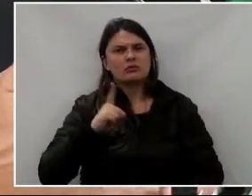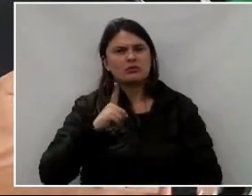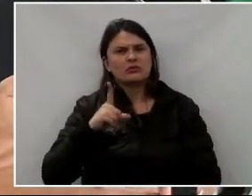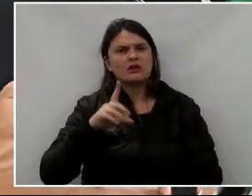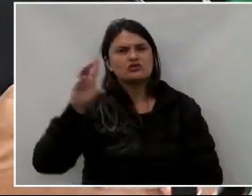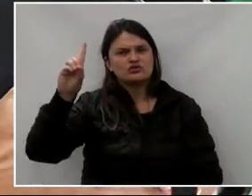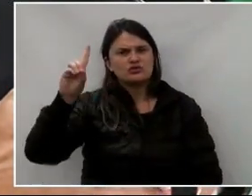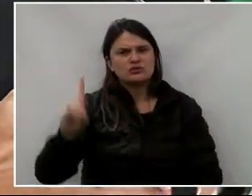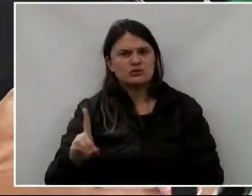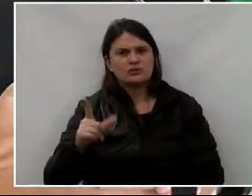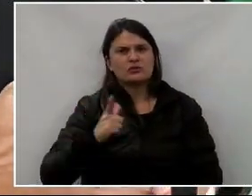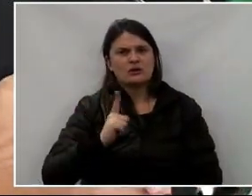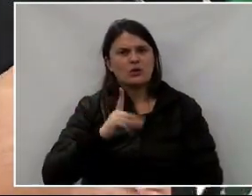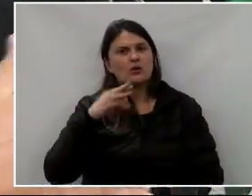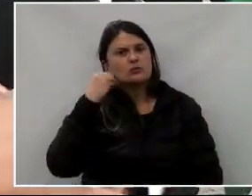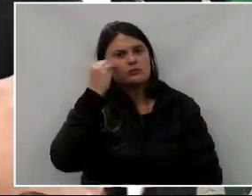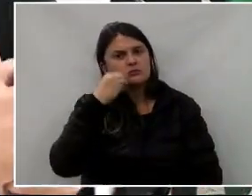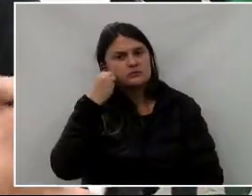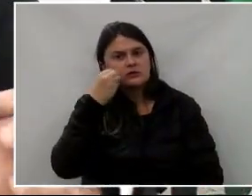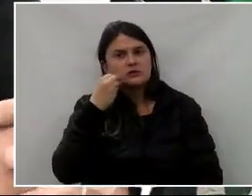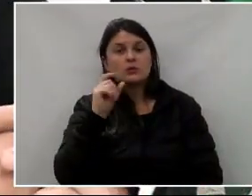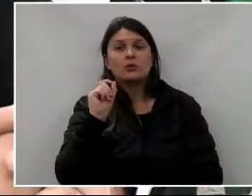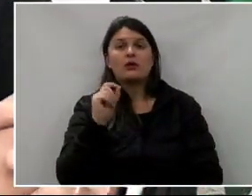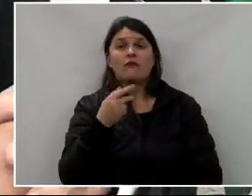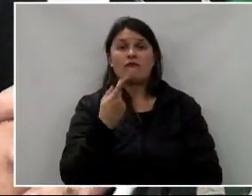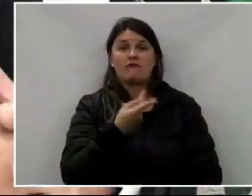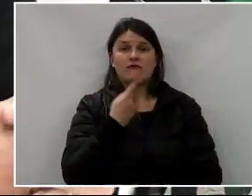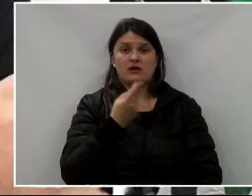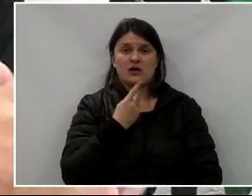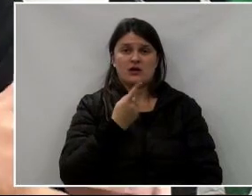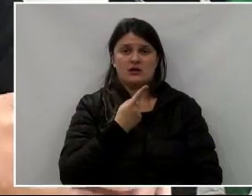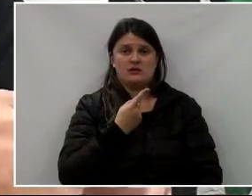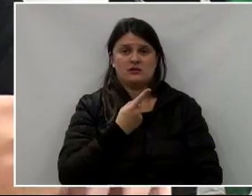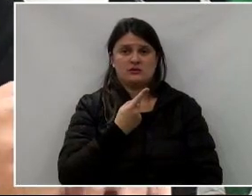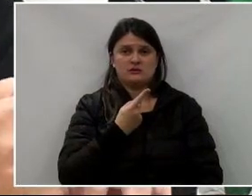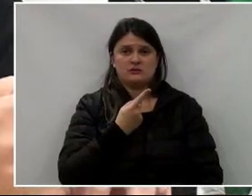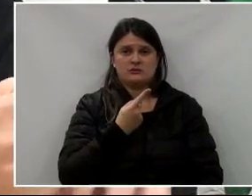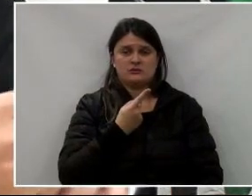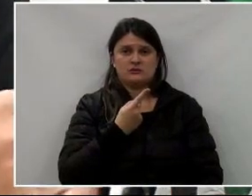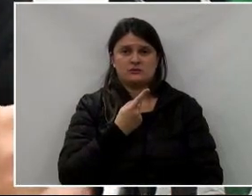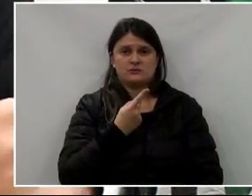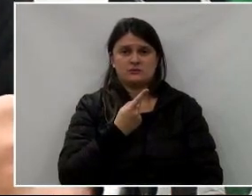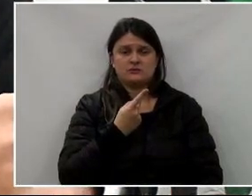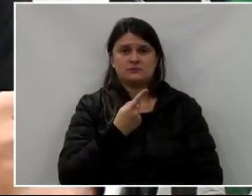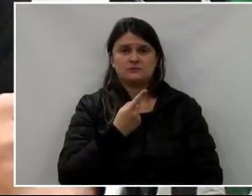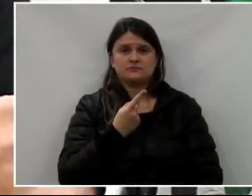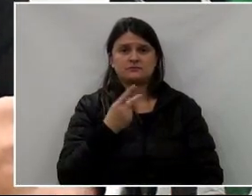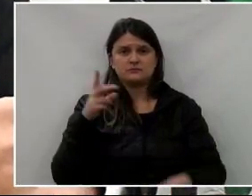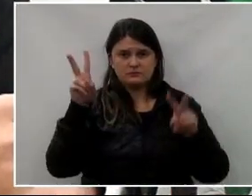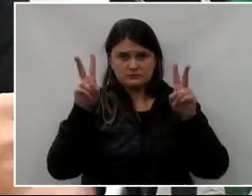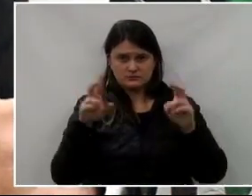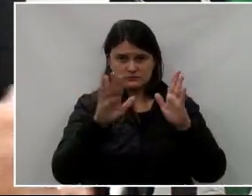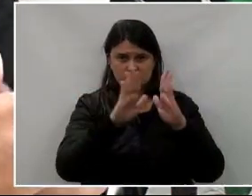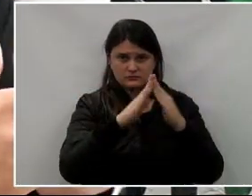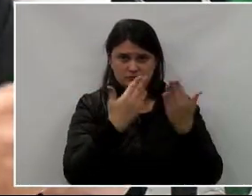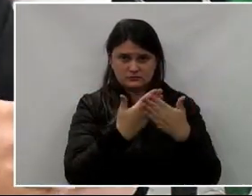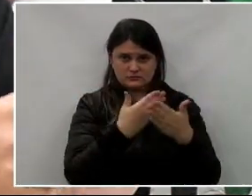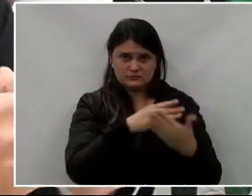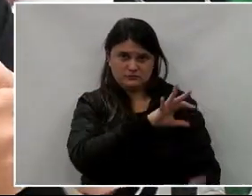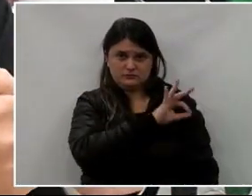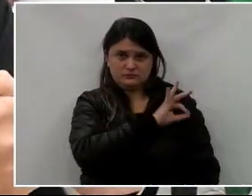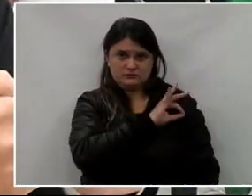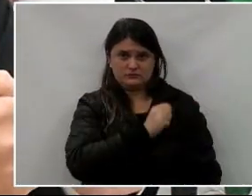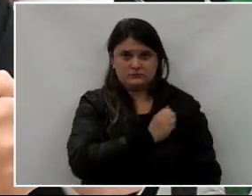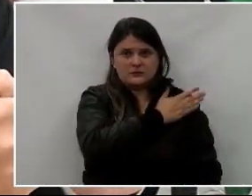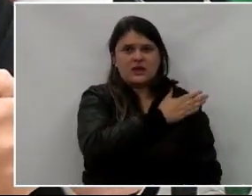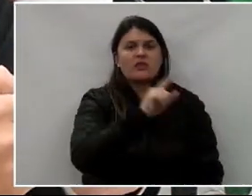oportunidade. Então, o que eu falo a respeito do colégio militar? É uma oportunidade